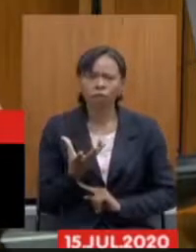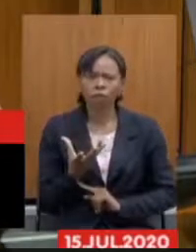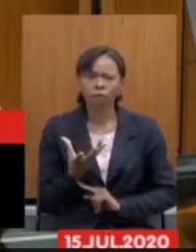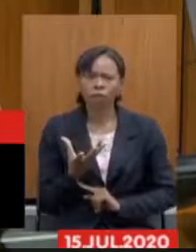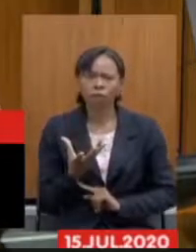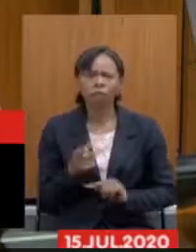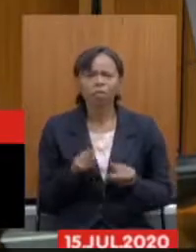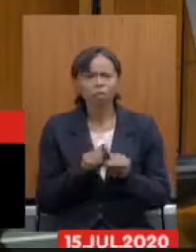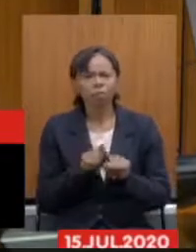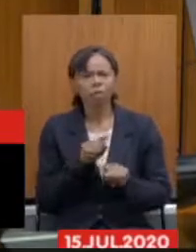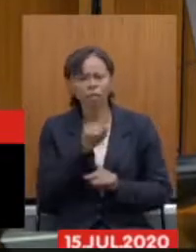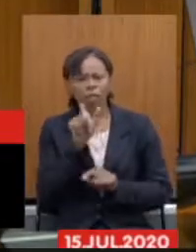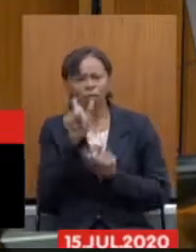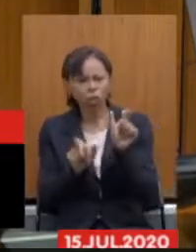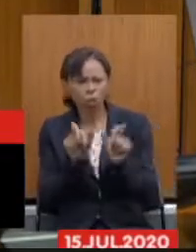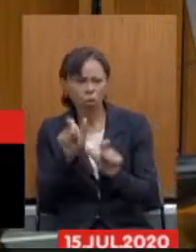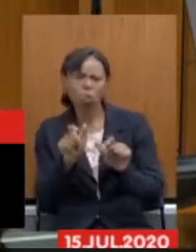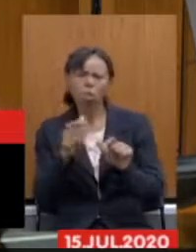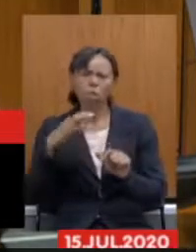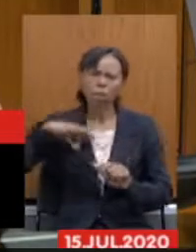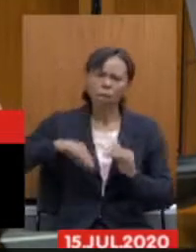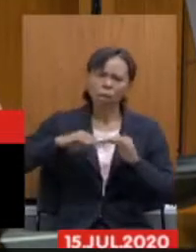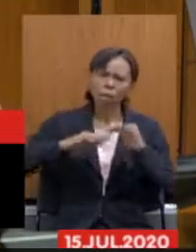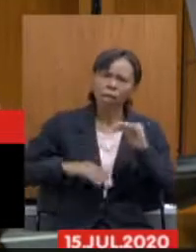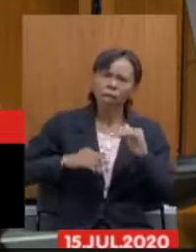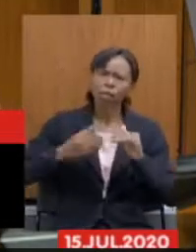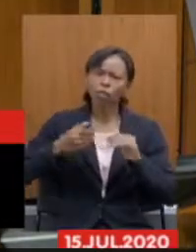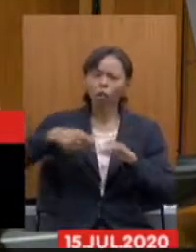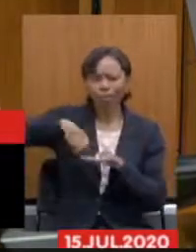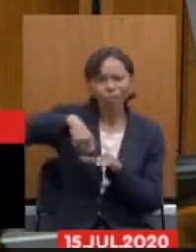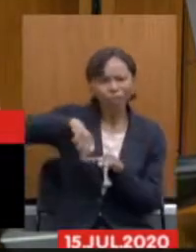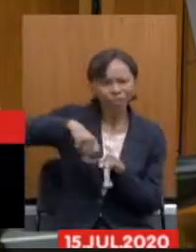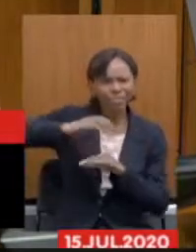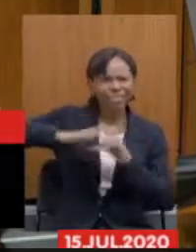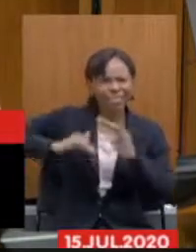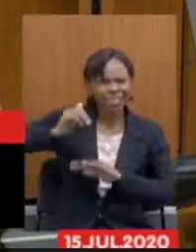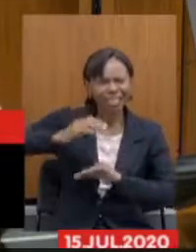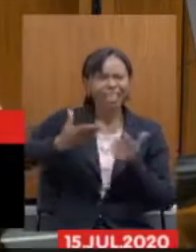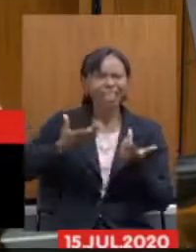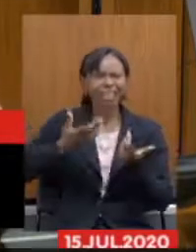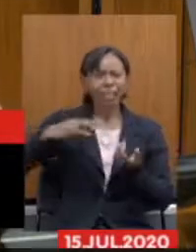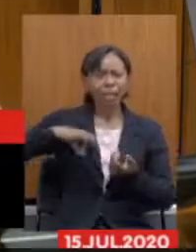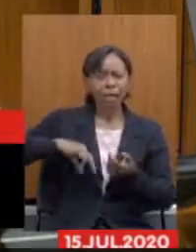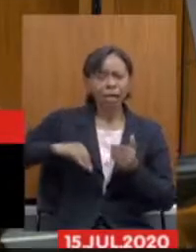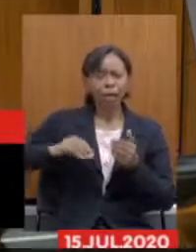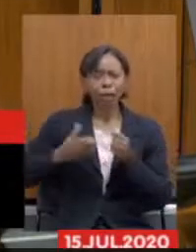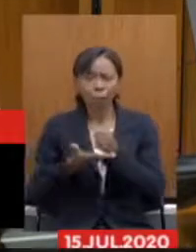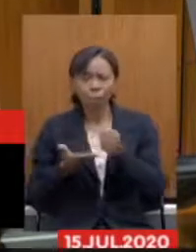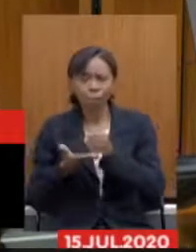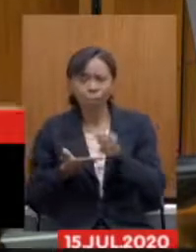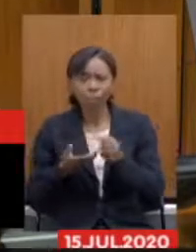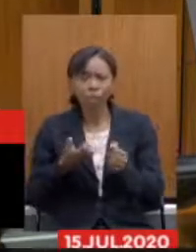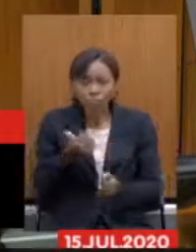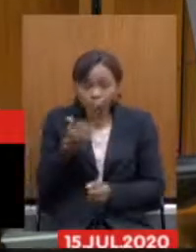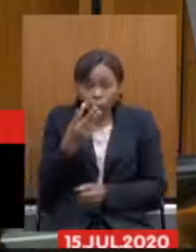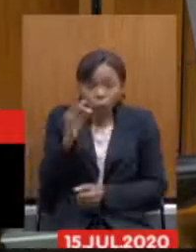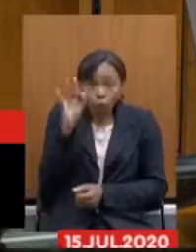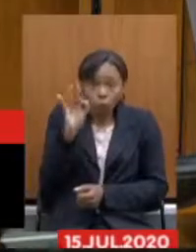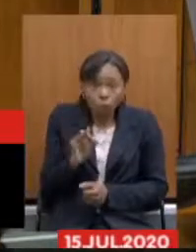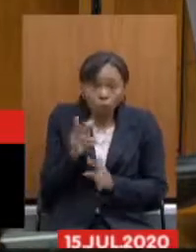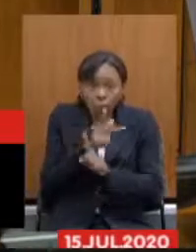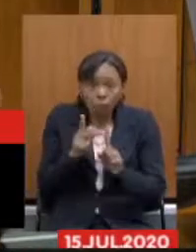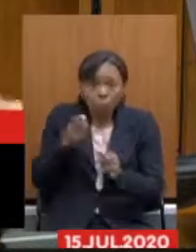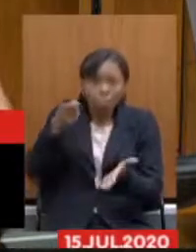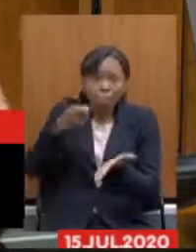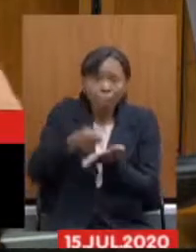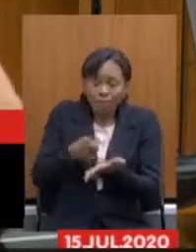os colegas aí que recebem menos uma cantineira um colega que recebe um salário mínimo pagar 14% de previdência é um